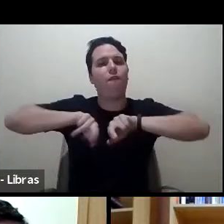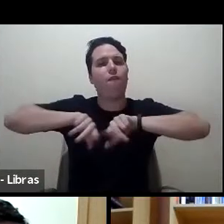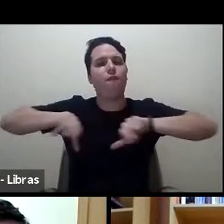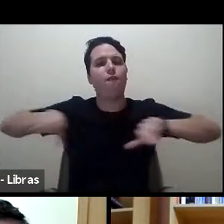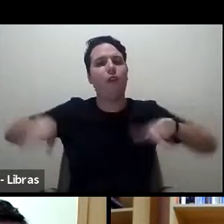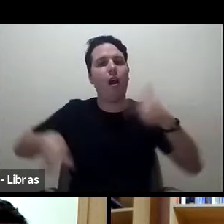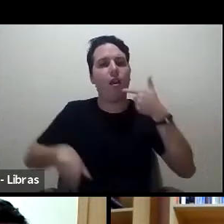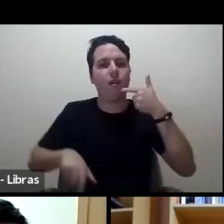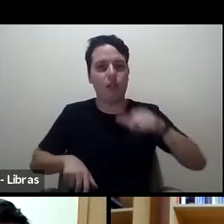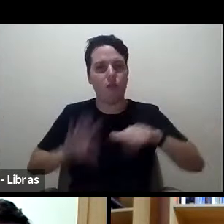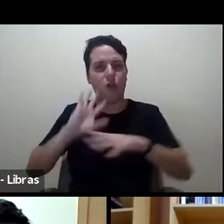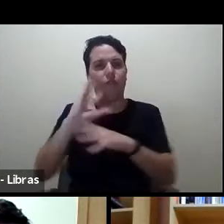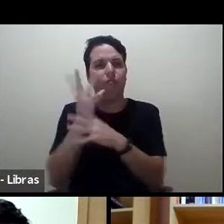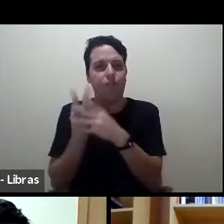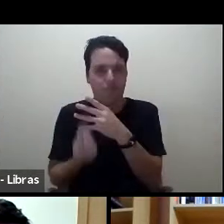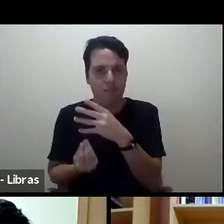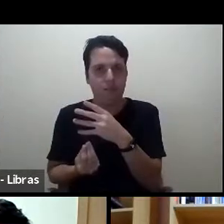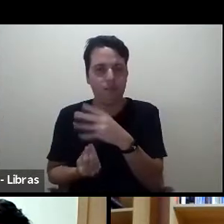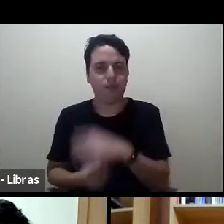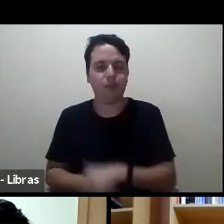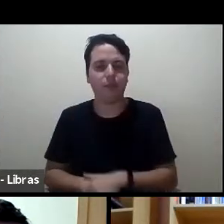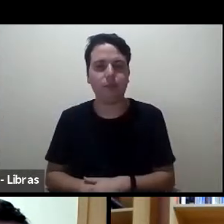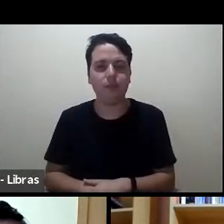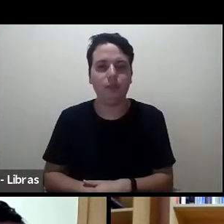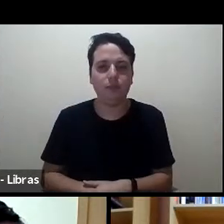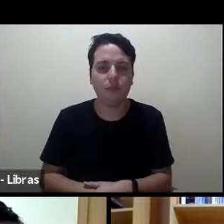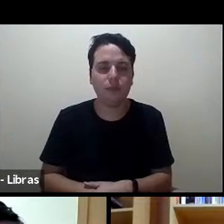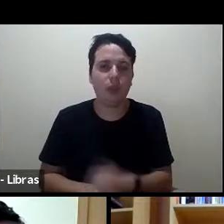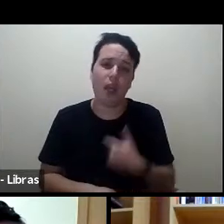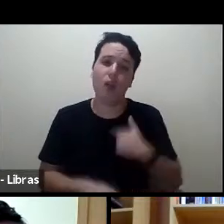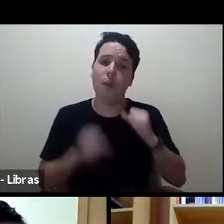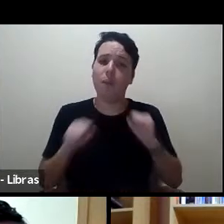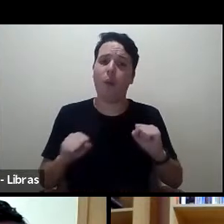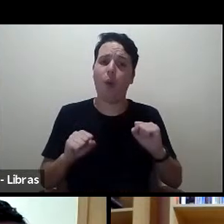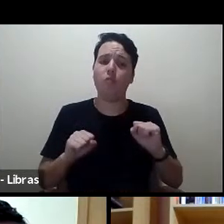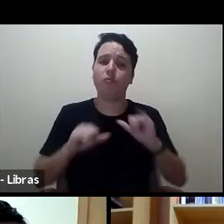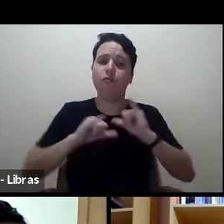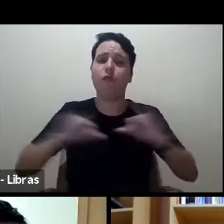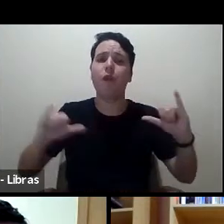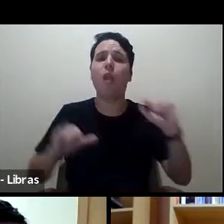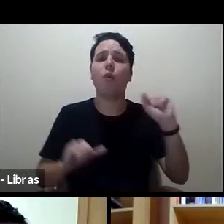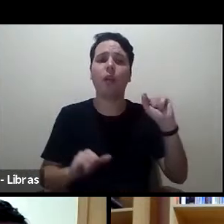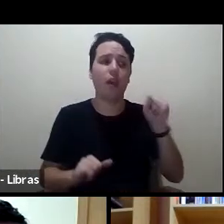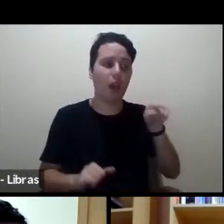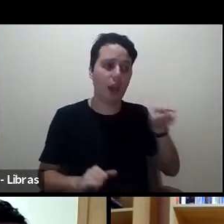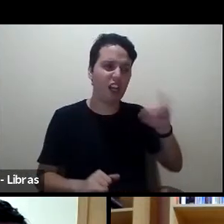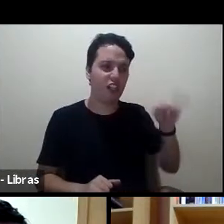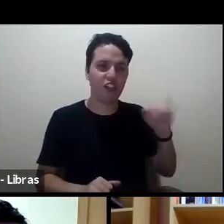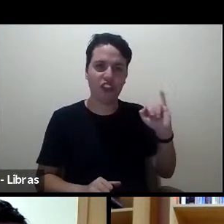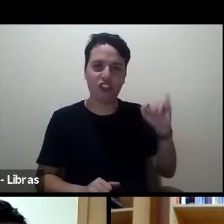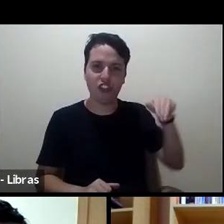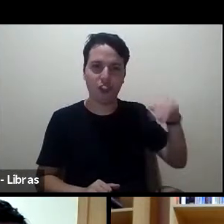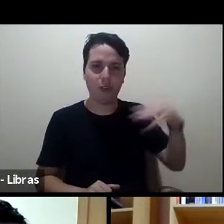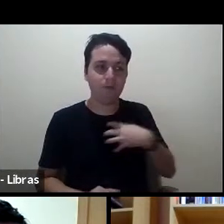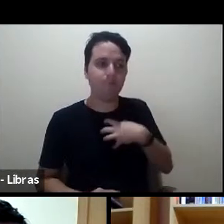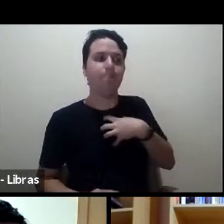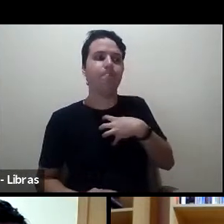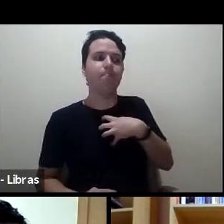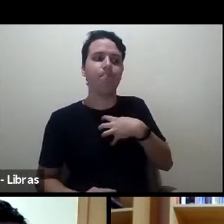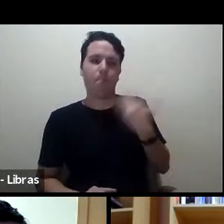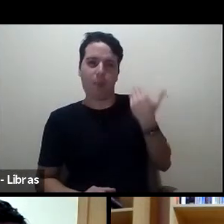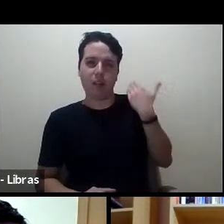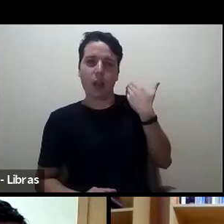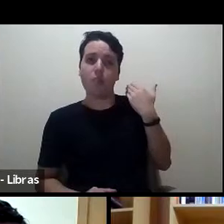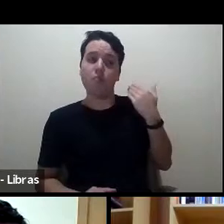E hoje eu posso dizer que a intuição do Jim Glass é correta.